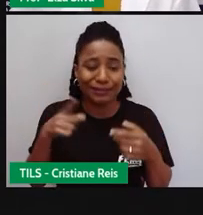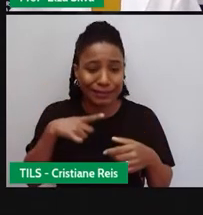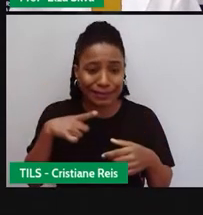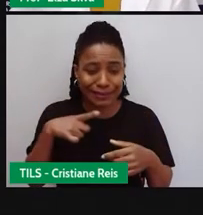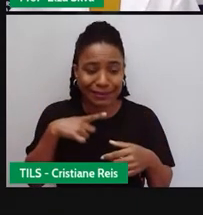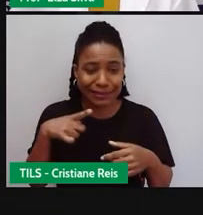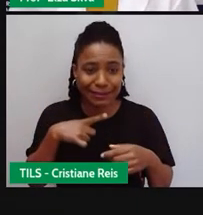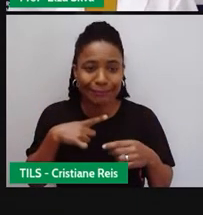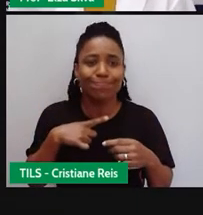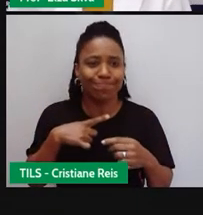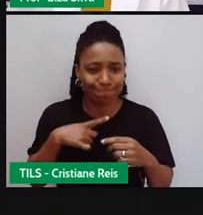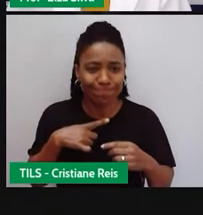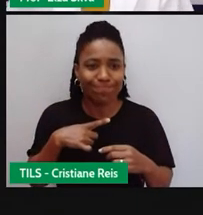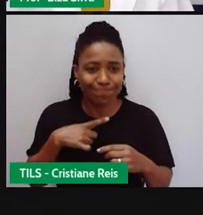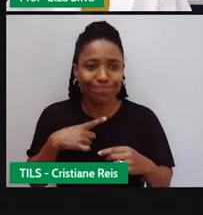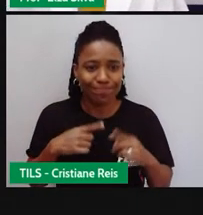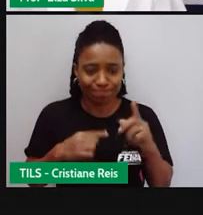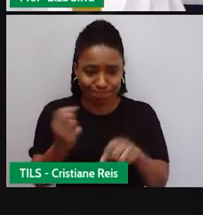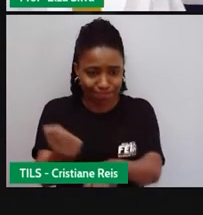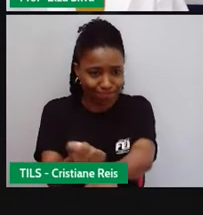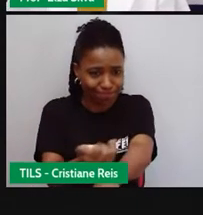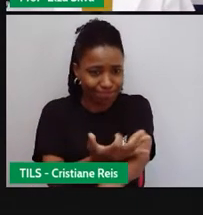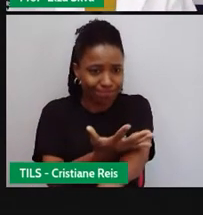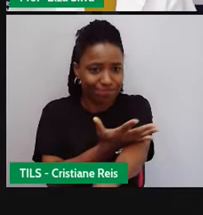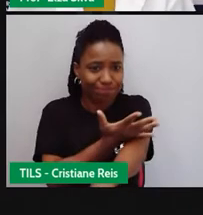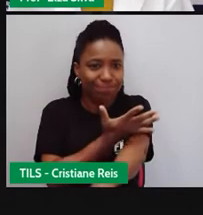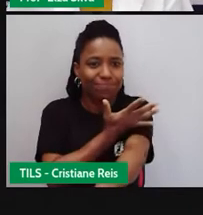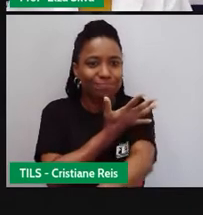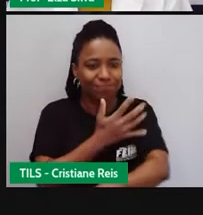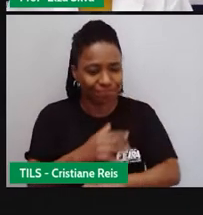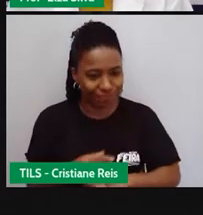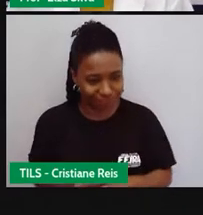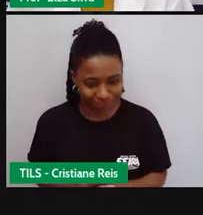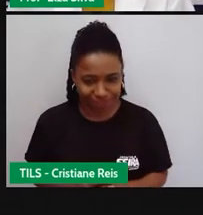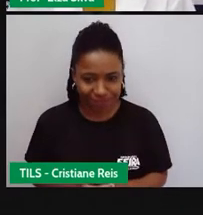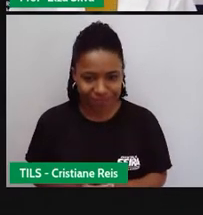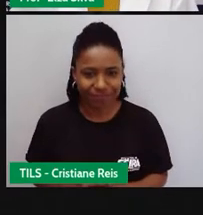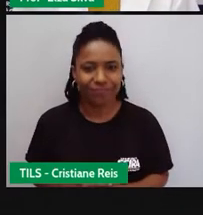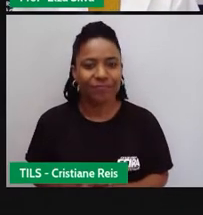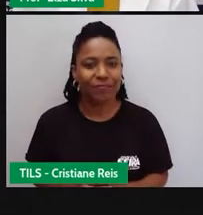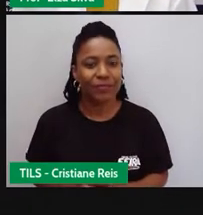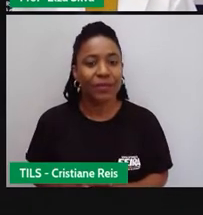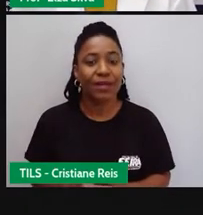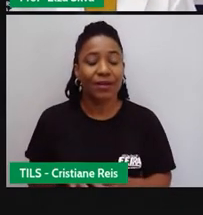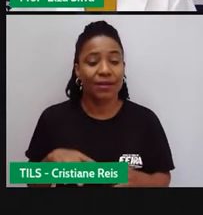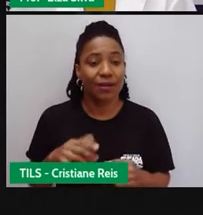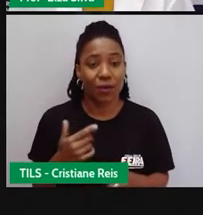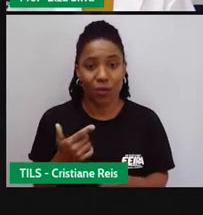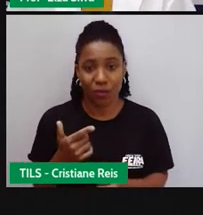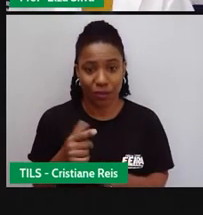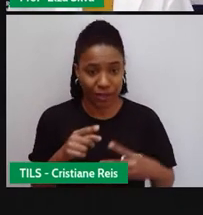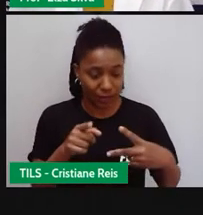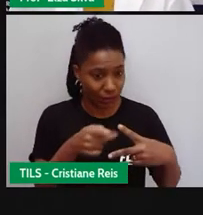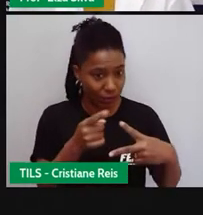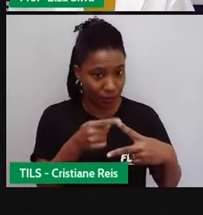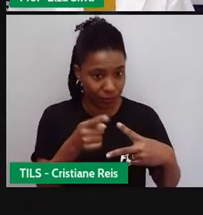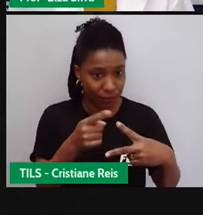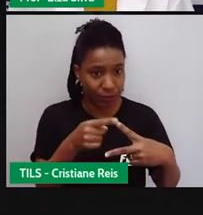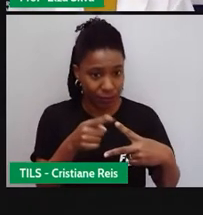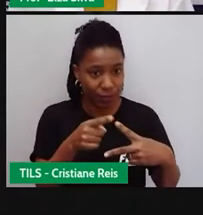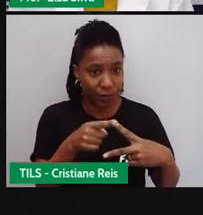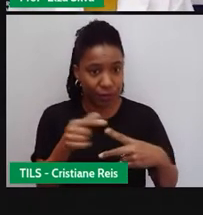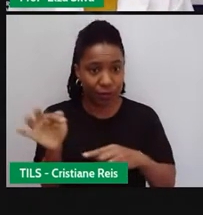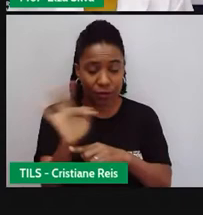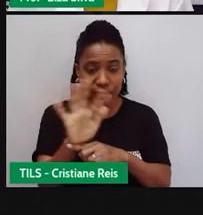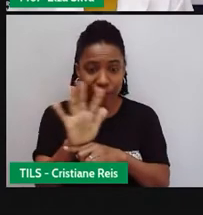O primeiro filme que eu trago para vocês, o Art of the Words, ele também foi publicado em